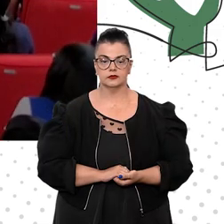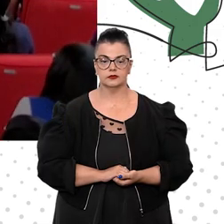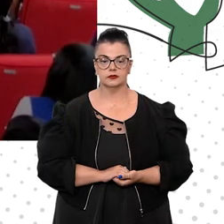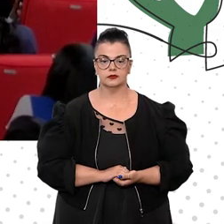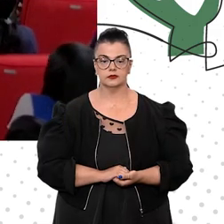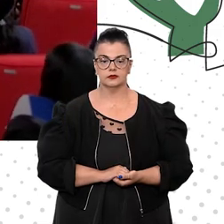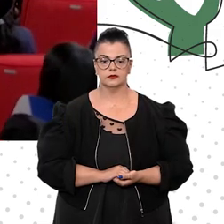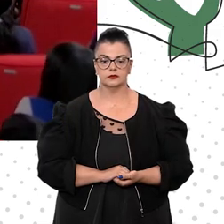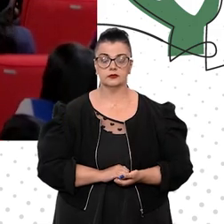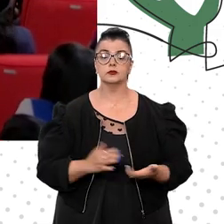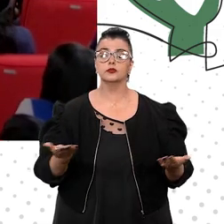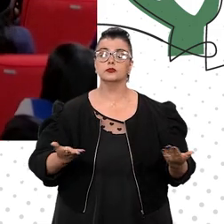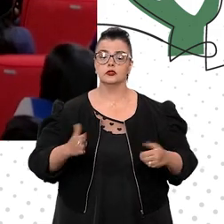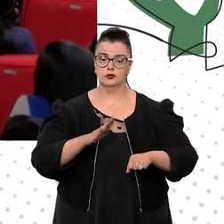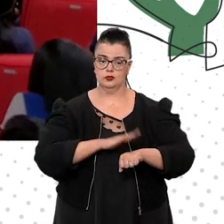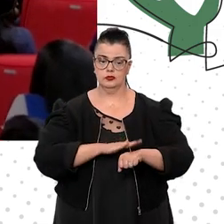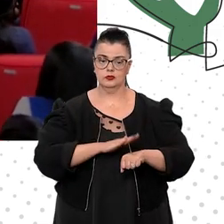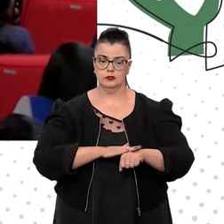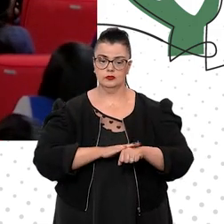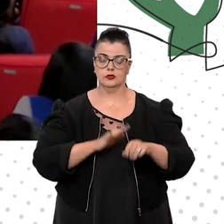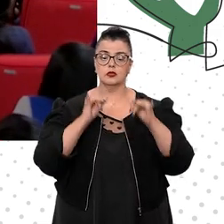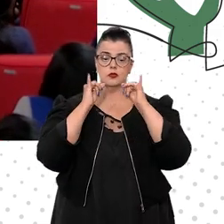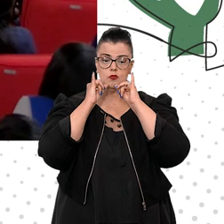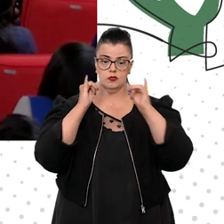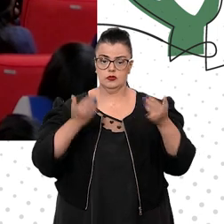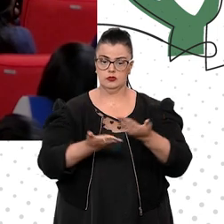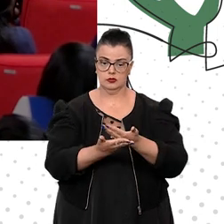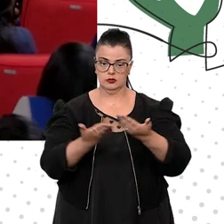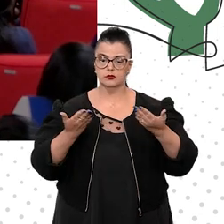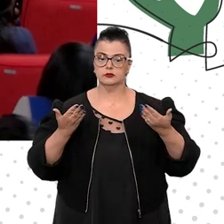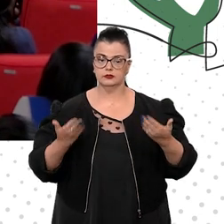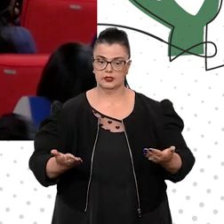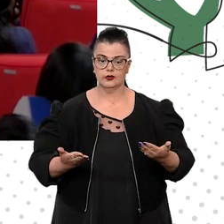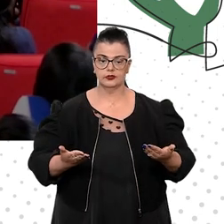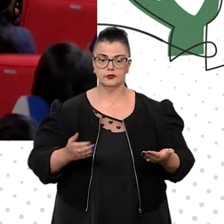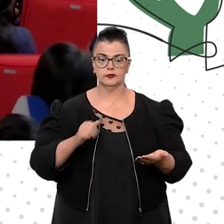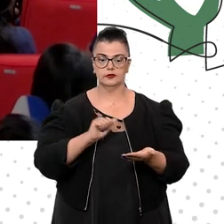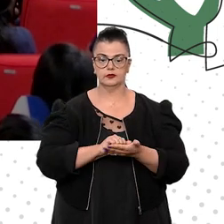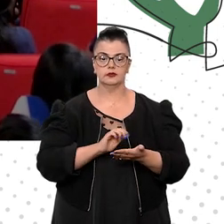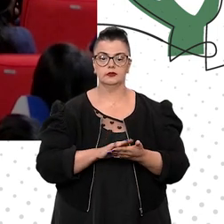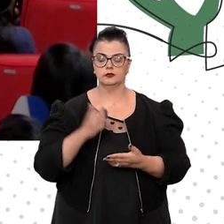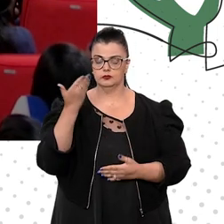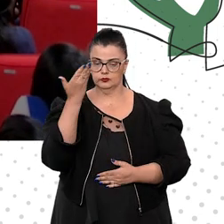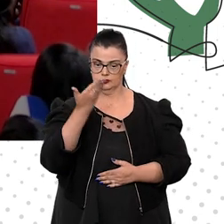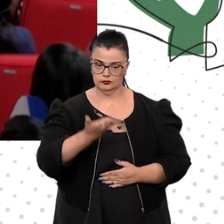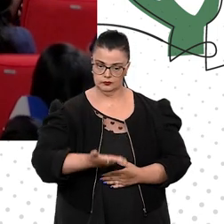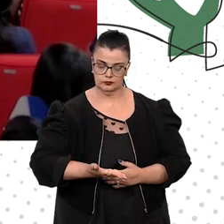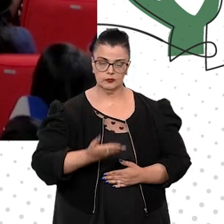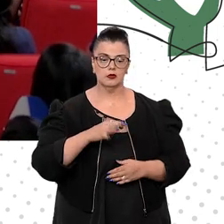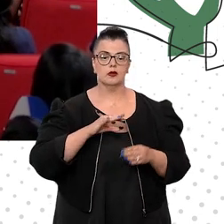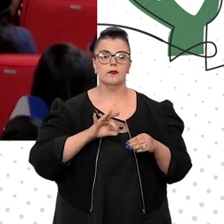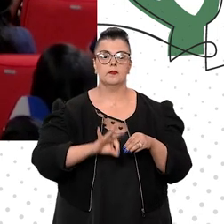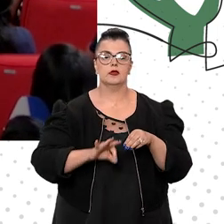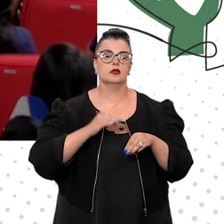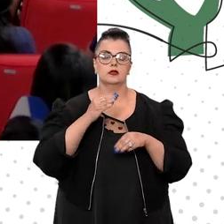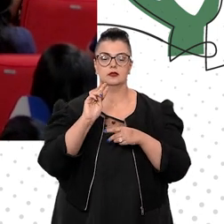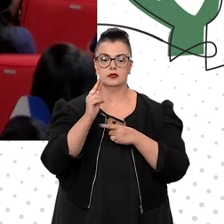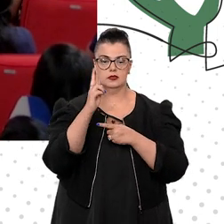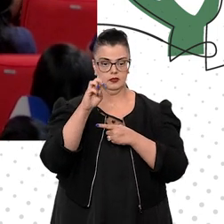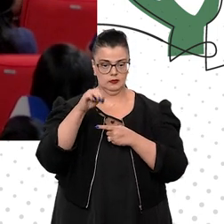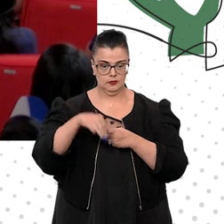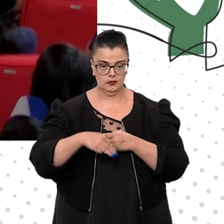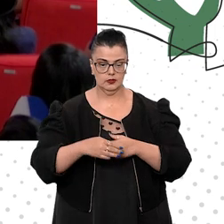Neste momento, para o seu pronunciamento, tem a palavra Sua Excelência, o Sr. Ministro Herman Benjamin,